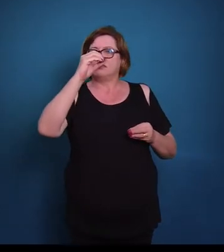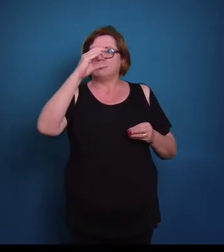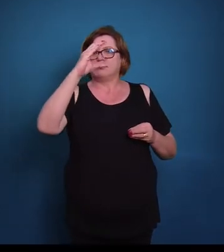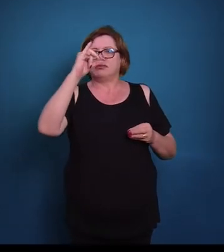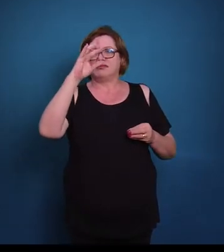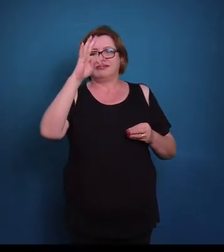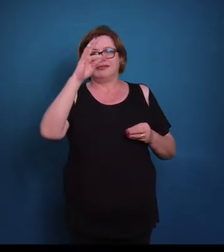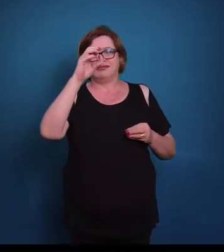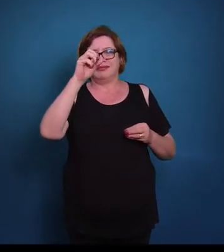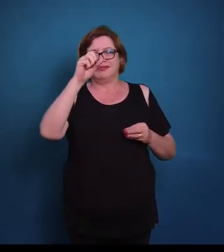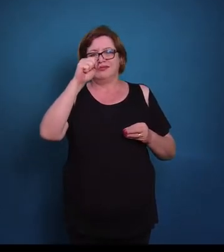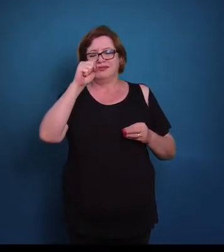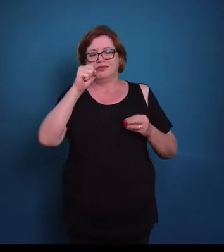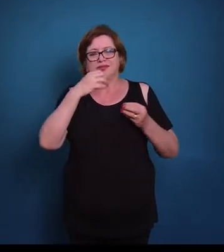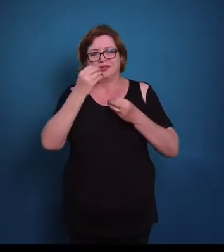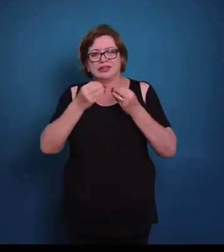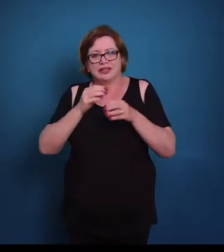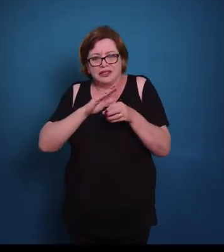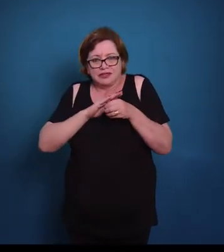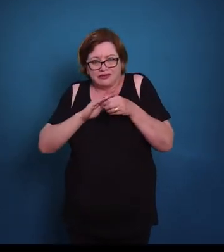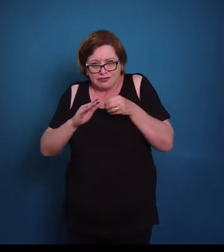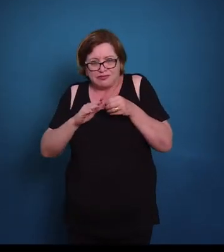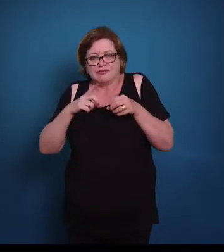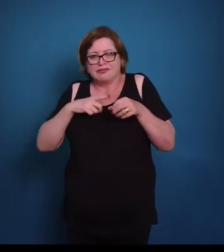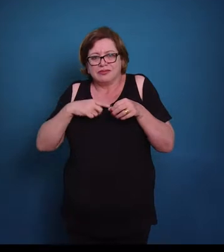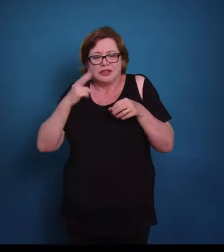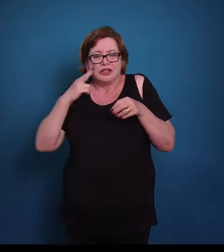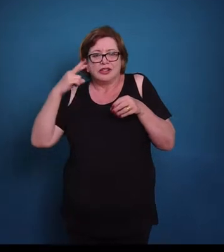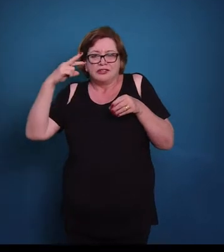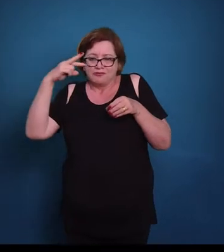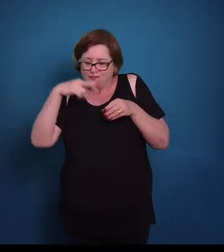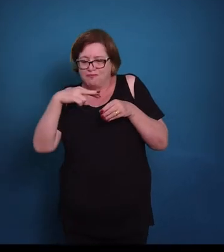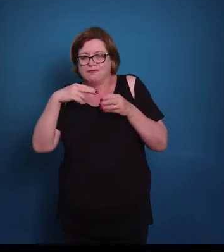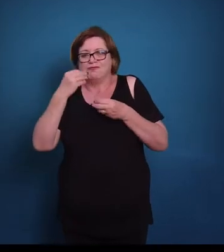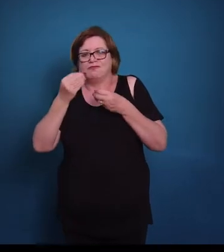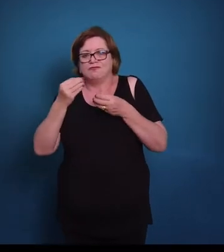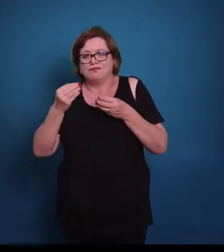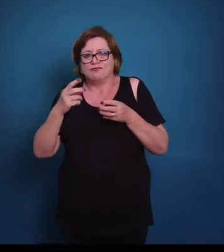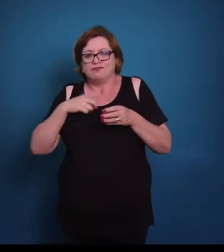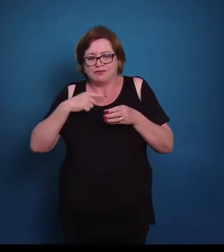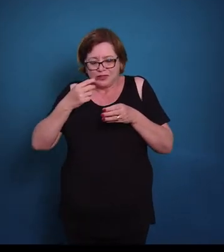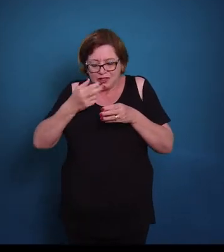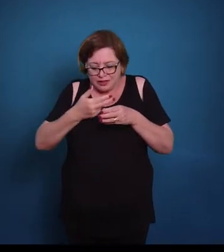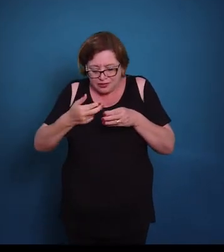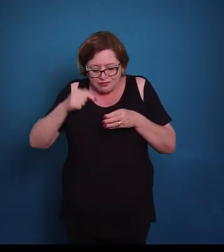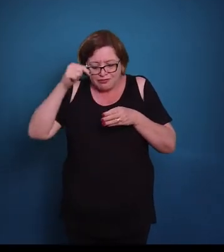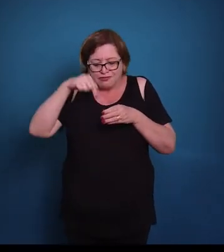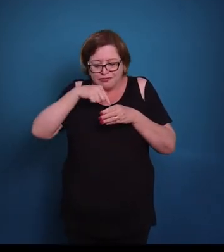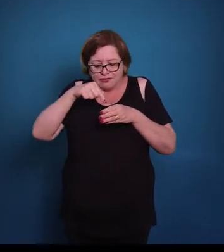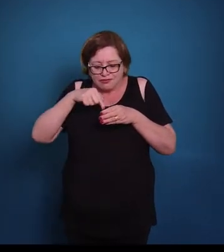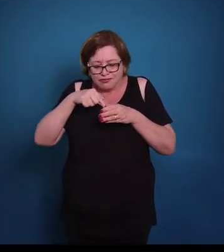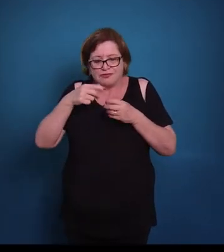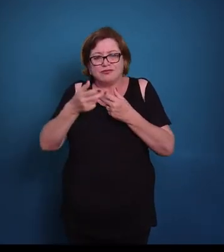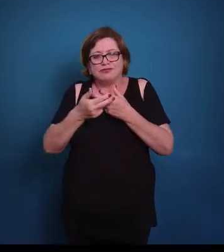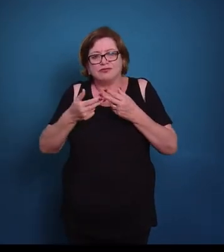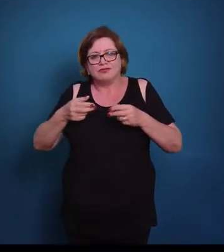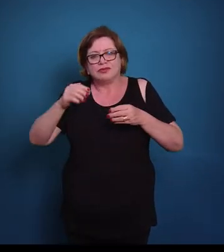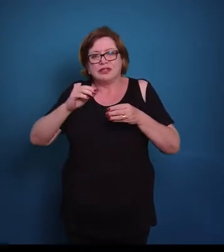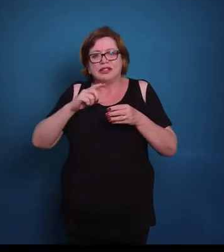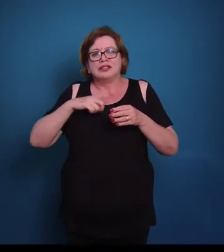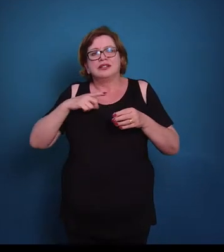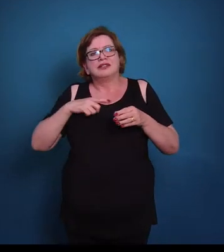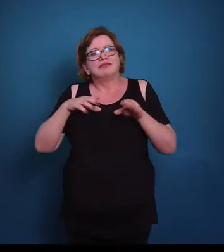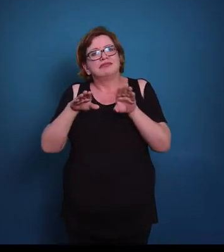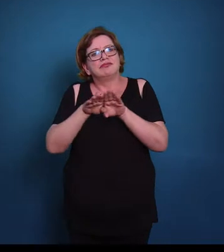nós temos o corte histológico de uma cartilagem, então notem aqui nós temos os chondrócitos, aqui o pericôndrio, e aqui nós